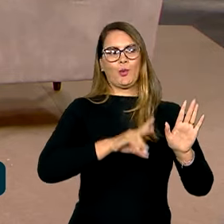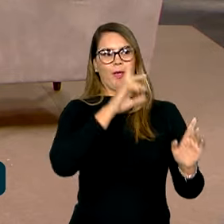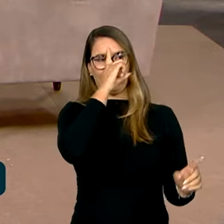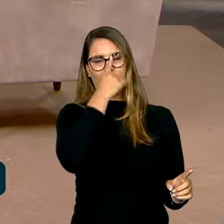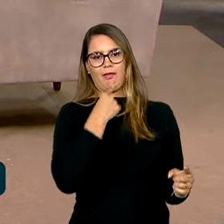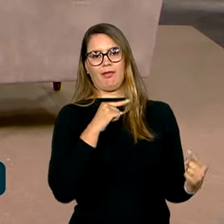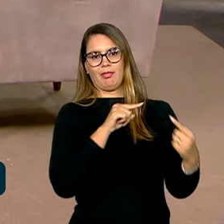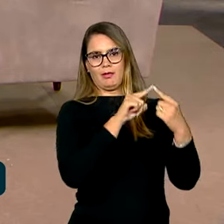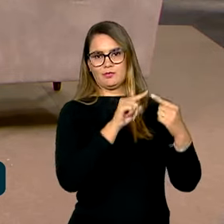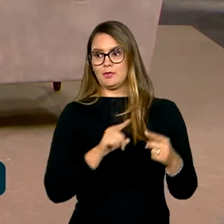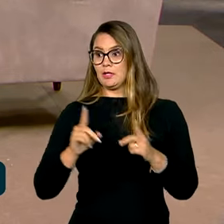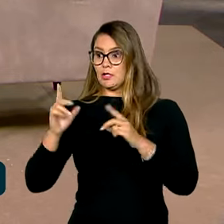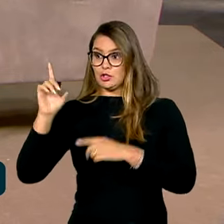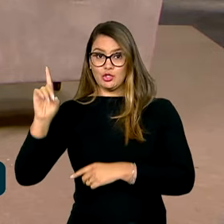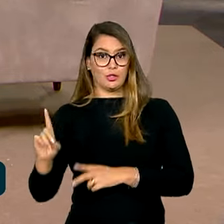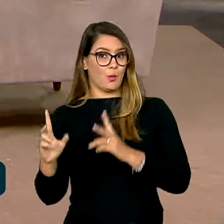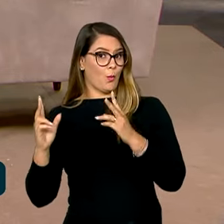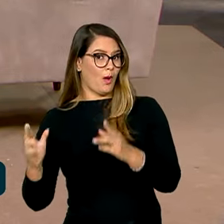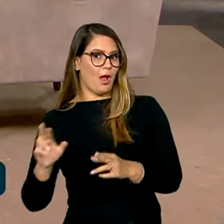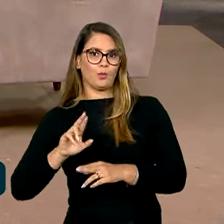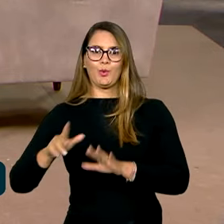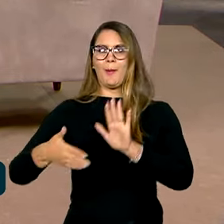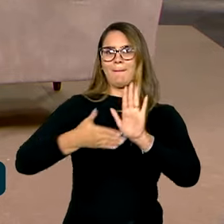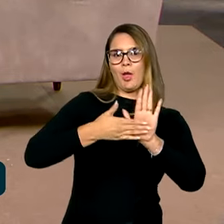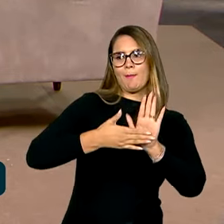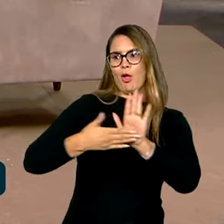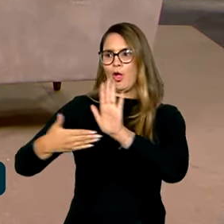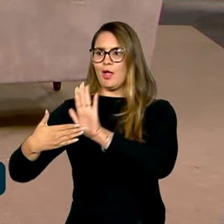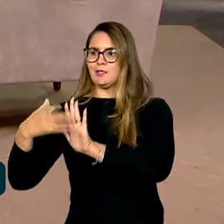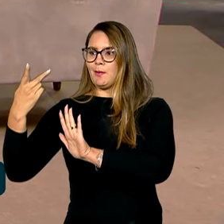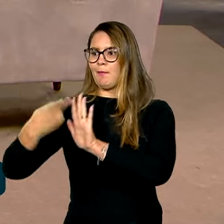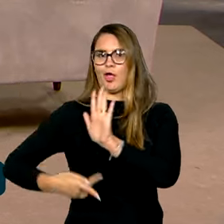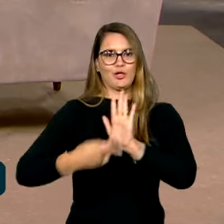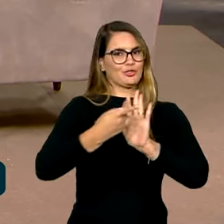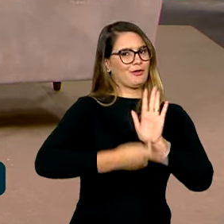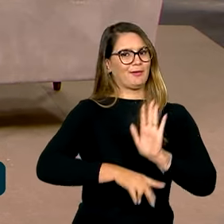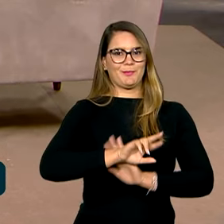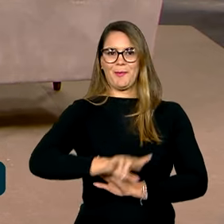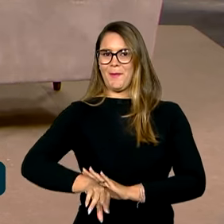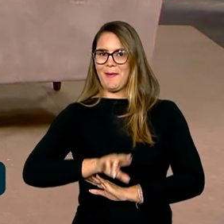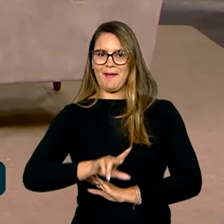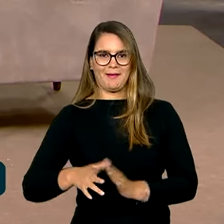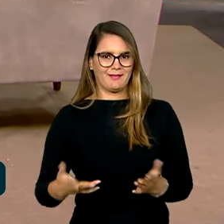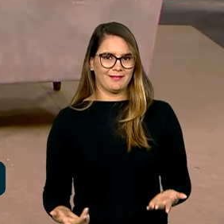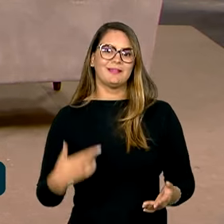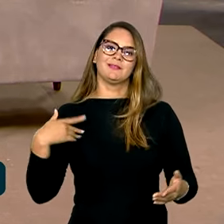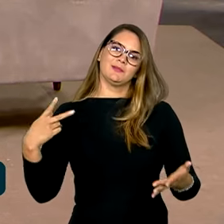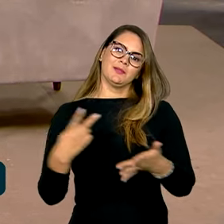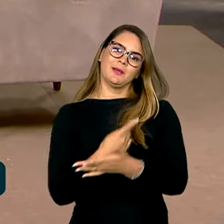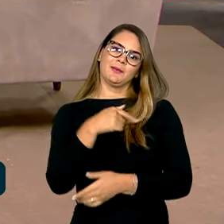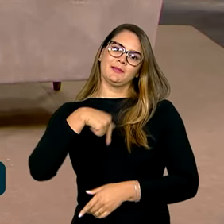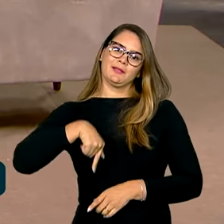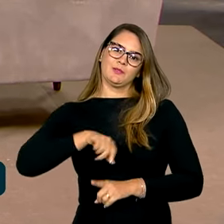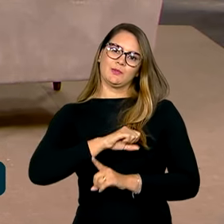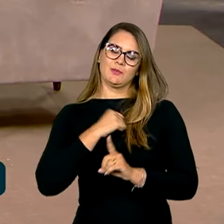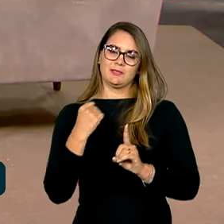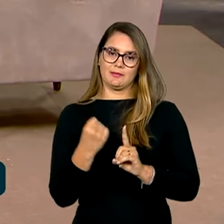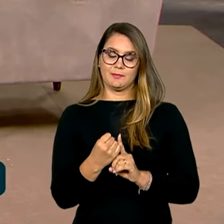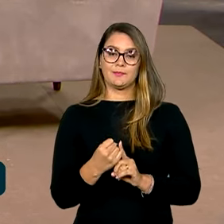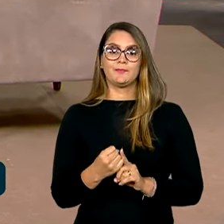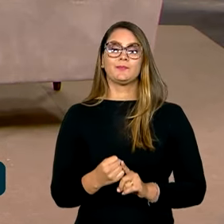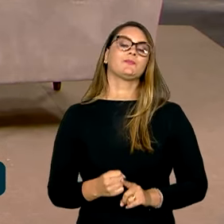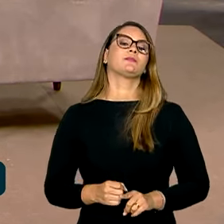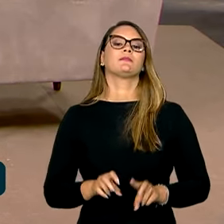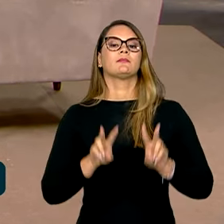é a mesma coisa na direita, não por propostas, por projetos de país. Isso acontece na nossa sociedade. E para falar